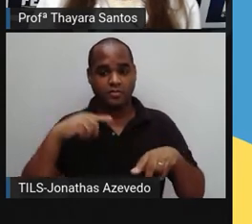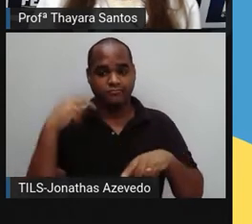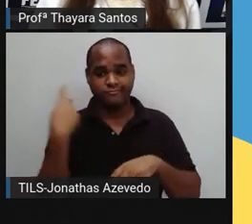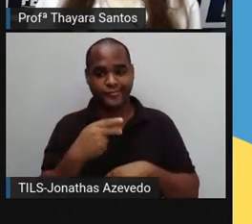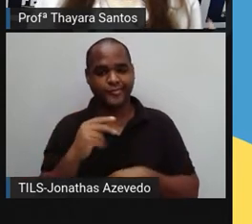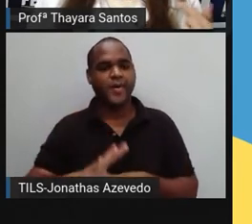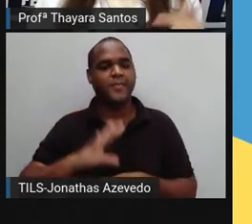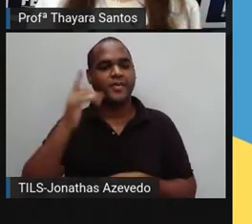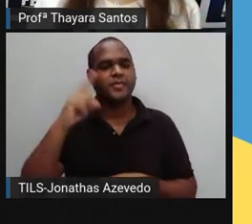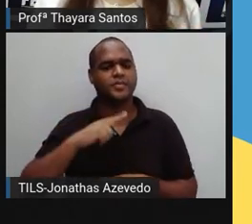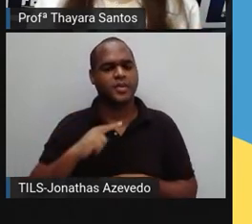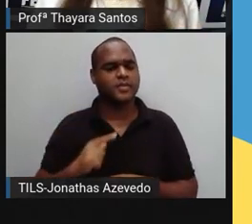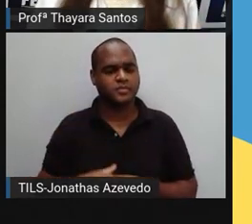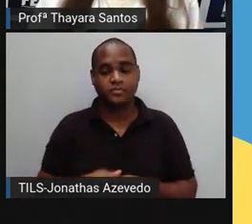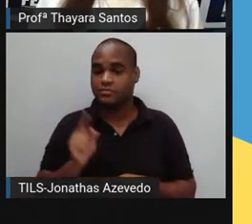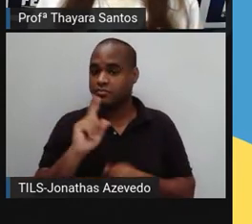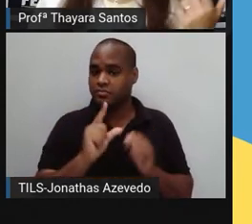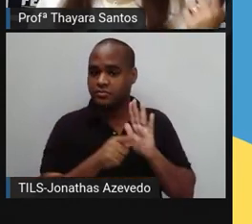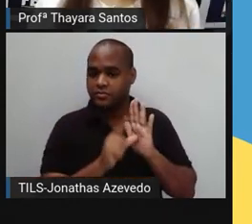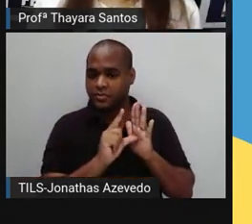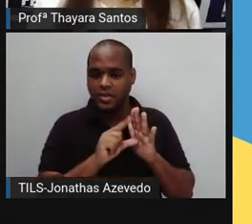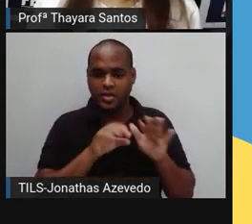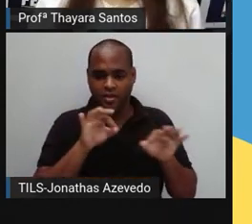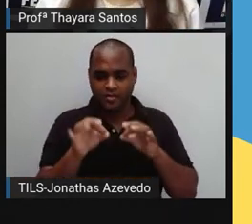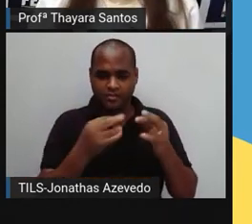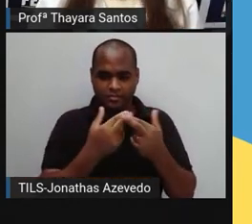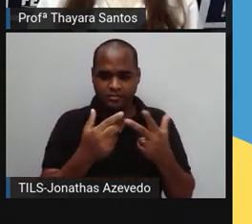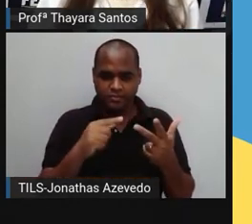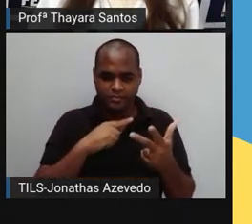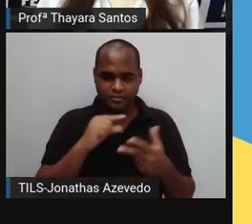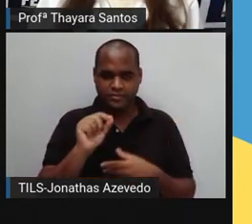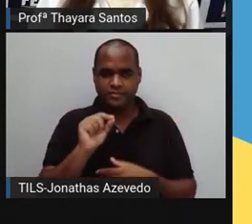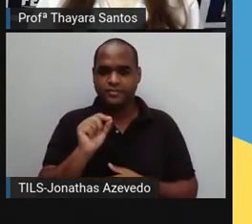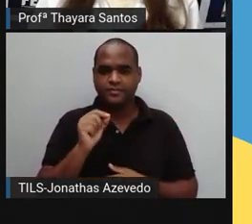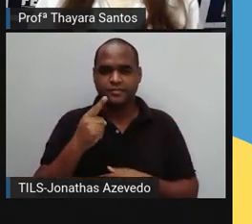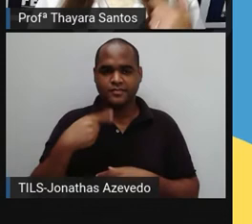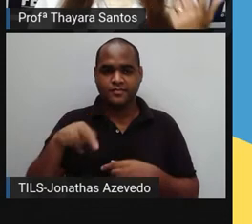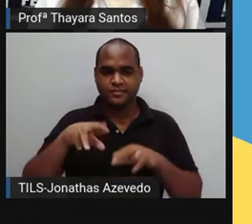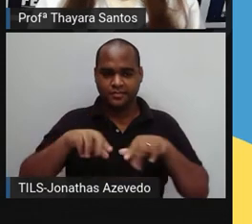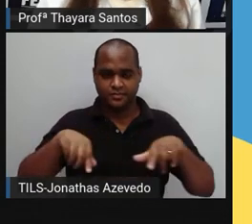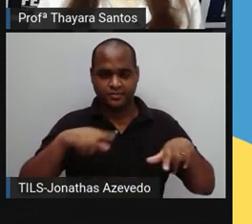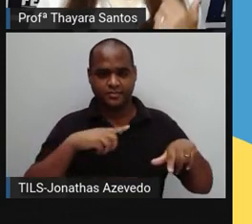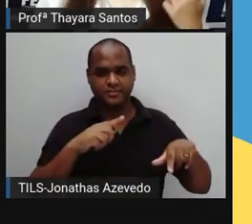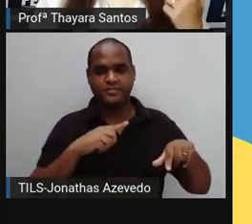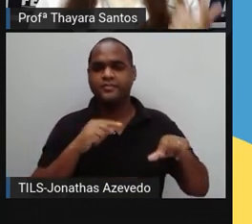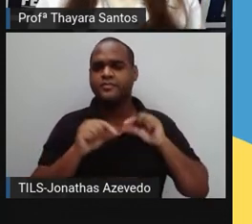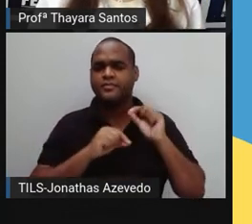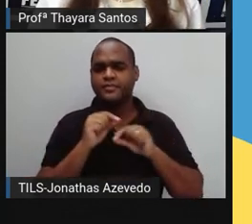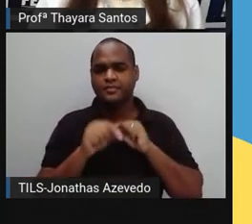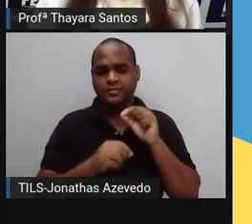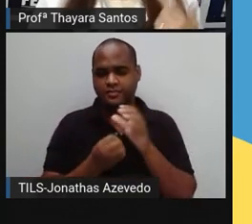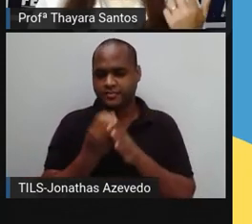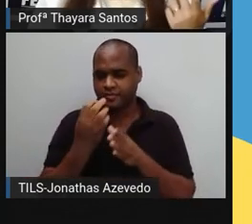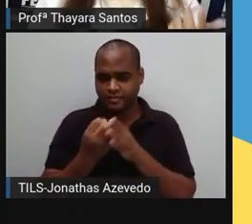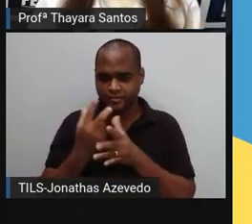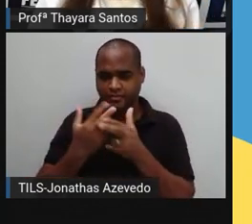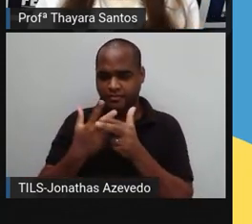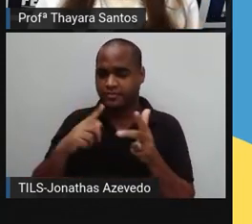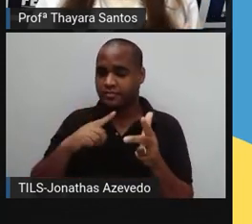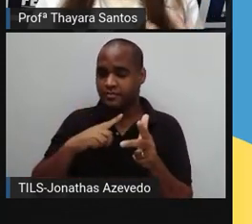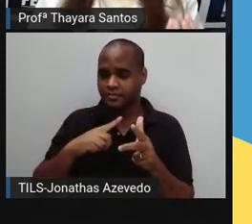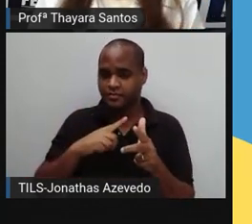ambiente. antes, no processo de produção desses produtos, eles também acabam aí